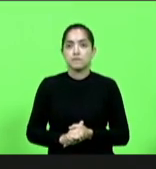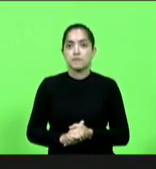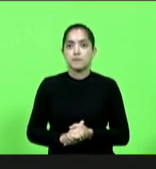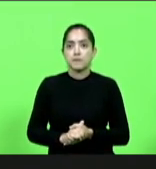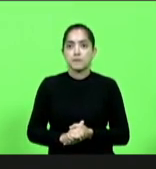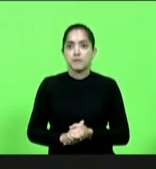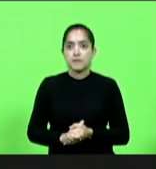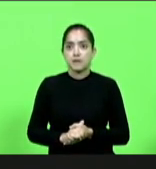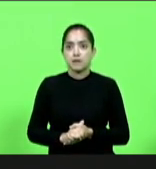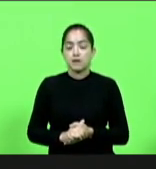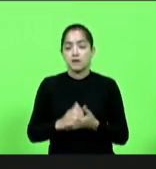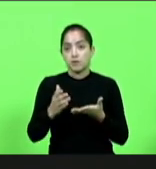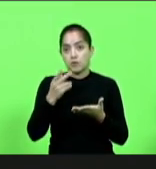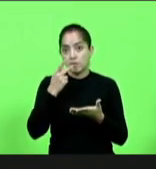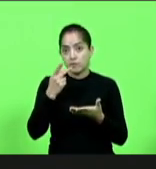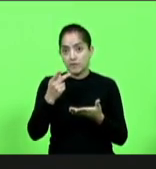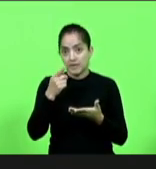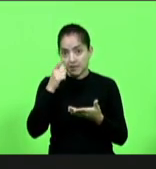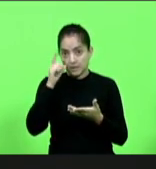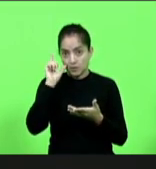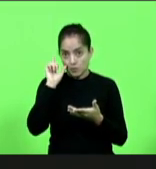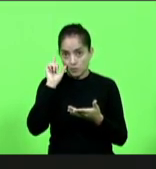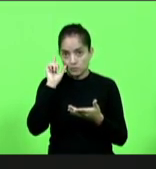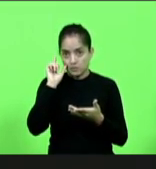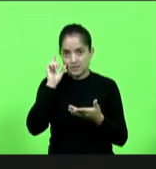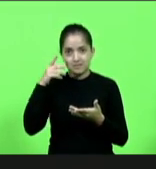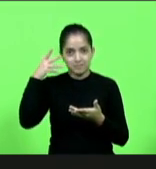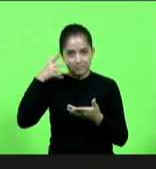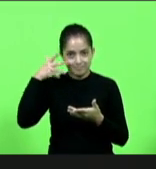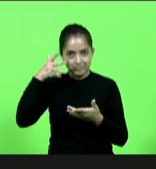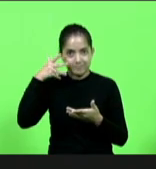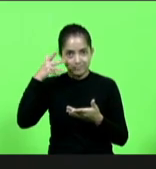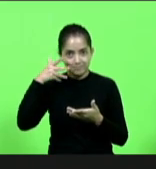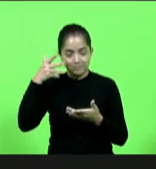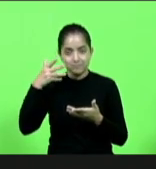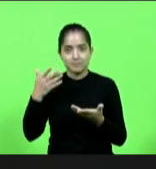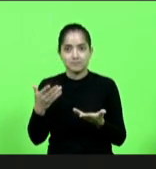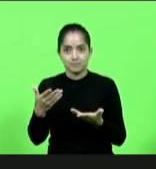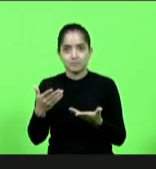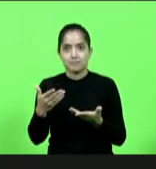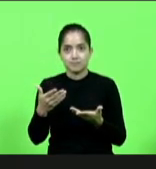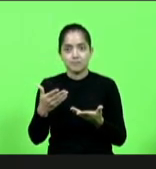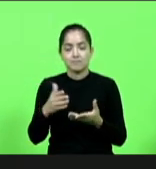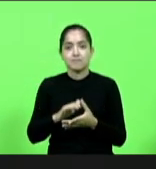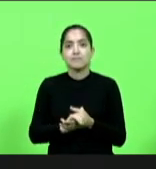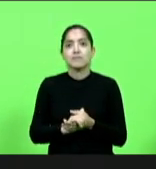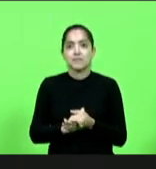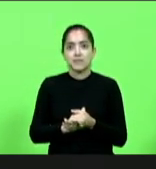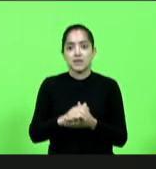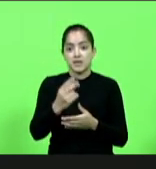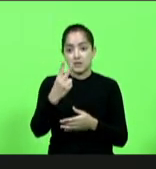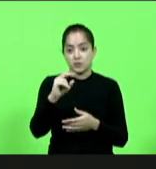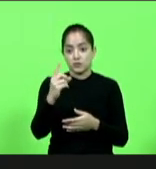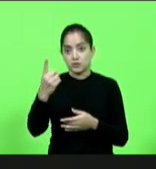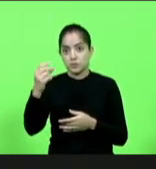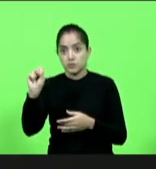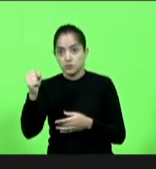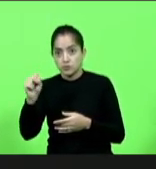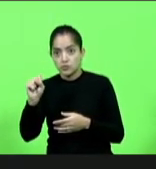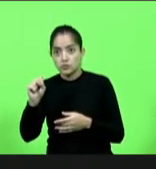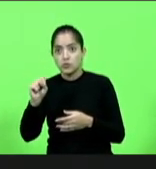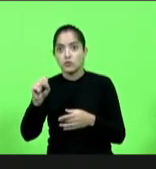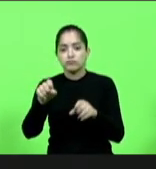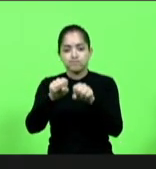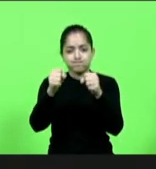como eu disse ontem no meu discurso nós quebramos a espinha dorsal da fera em 2018 em